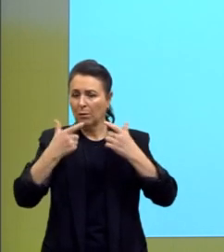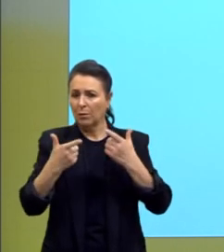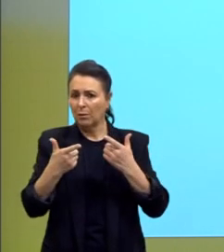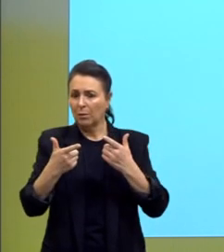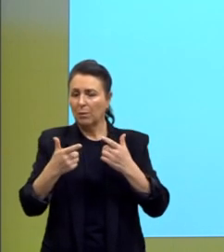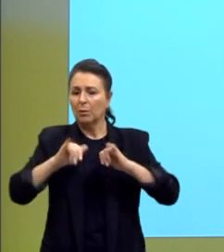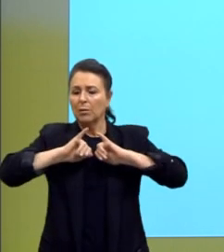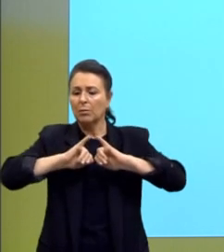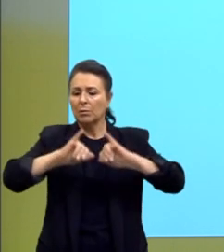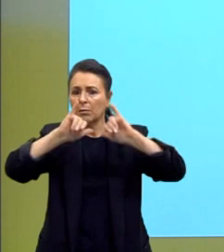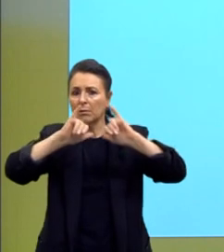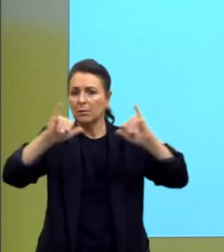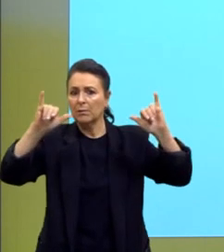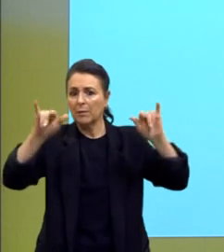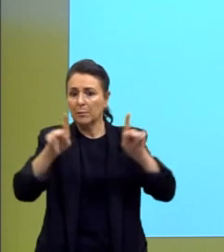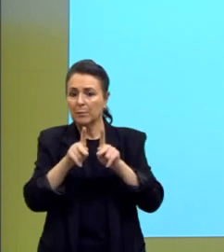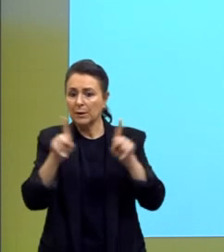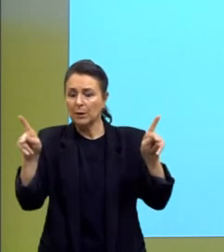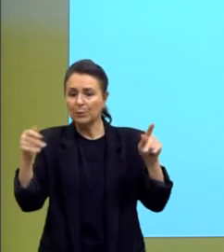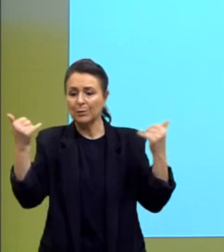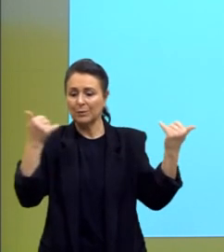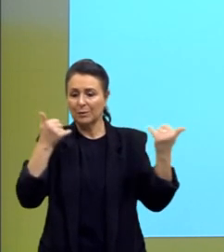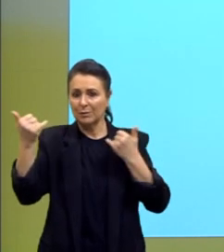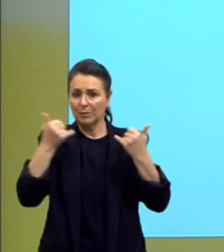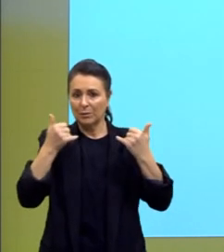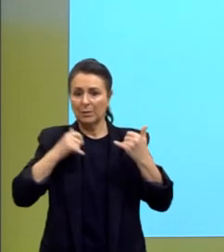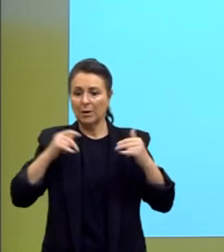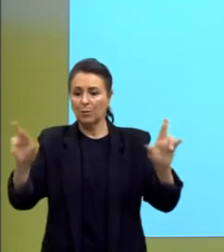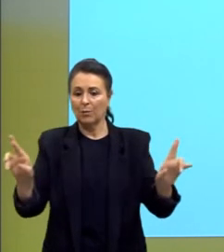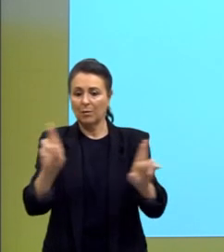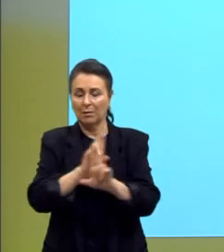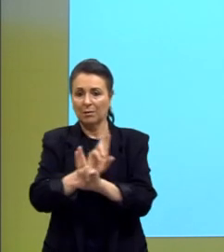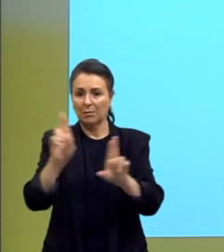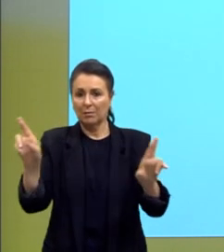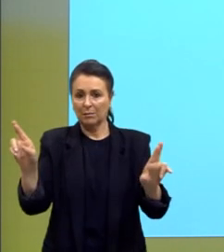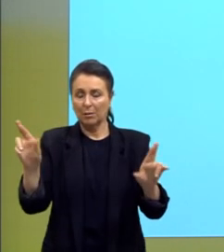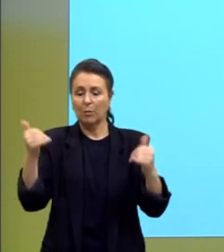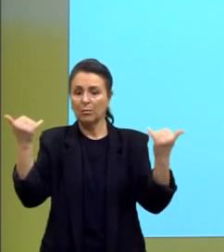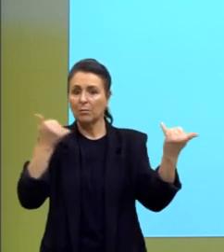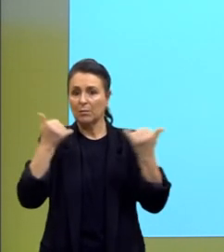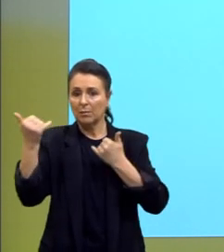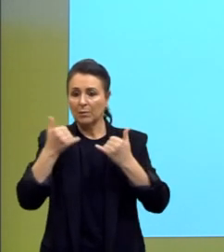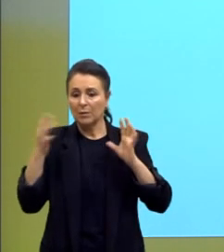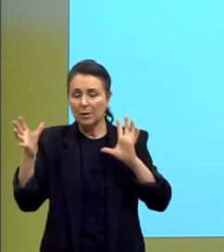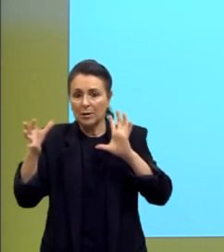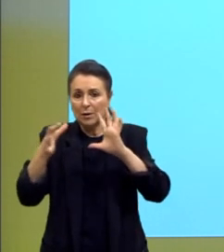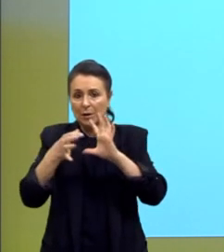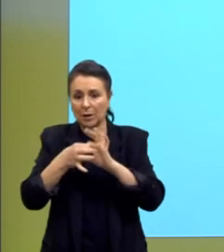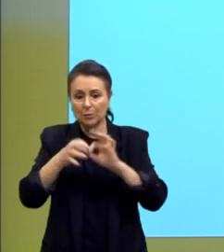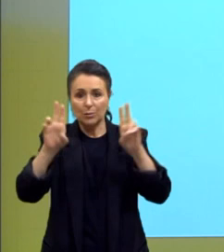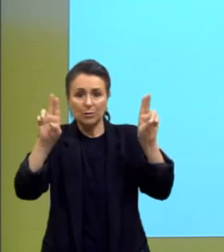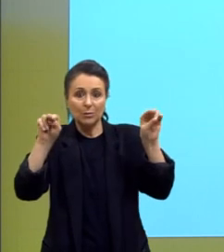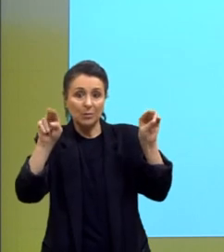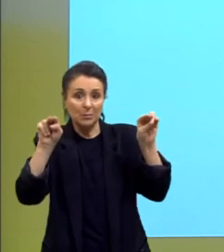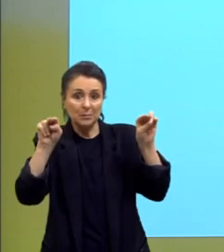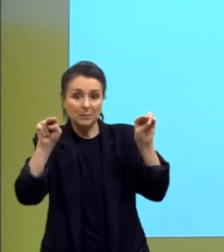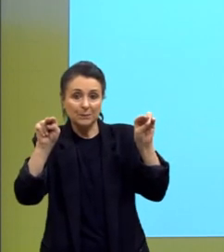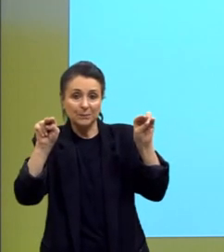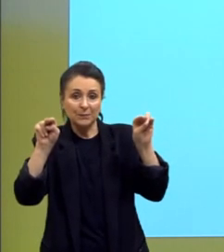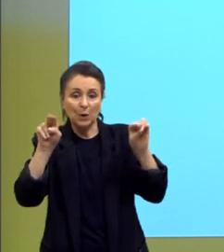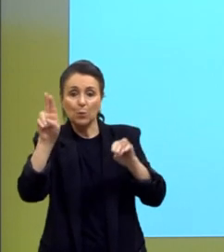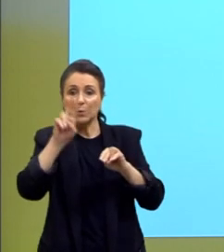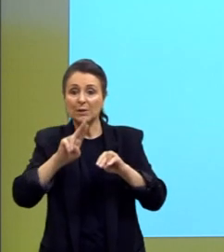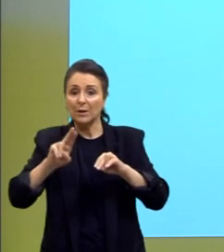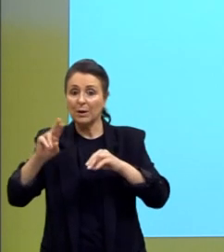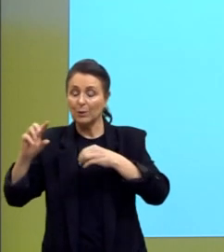destacar também a Era da Informação, porque nós temos Relação das informações ligadas ao tema por meio de